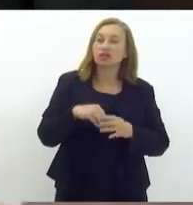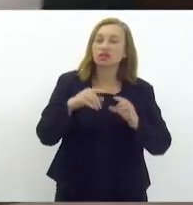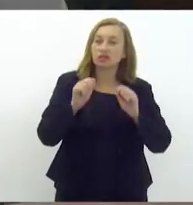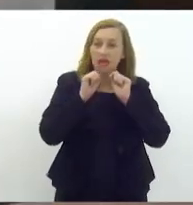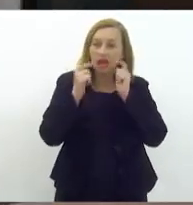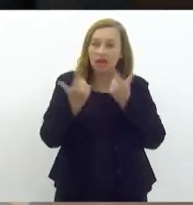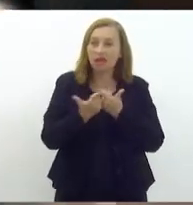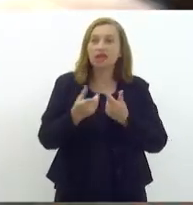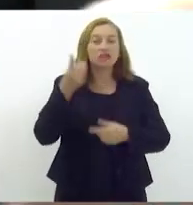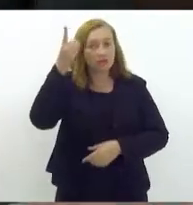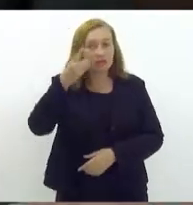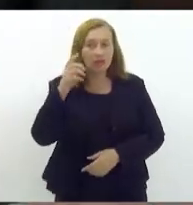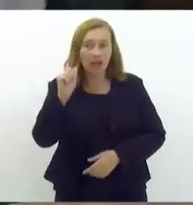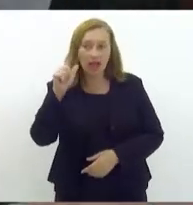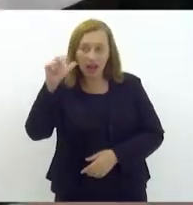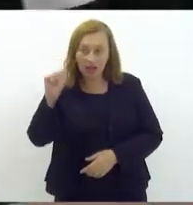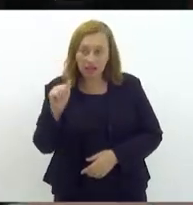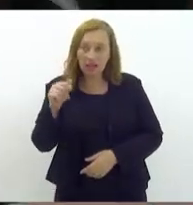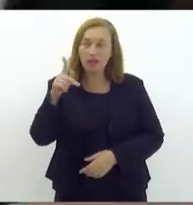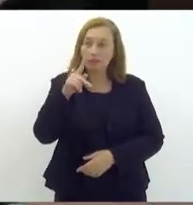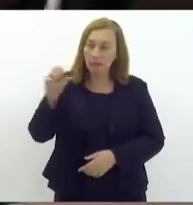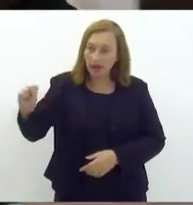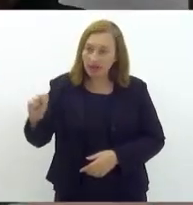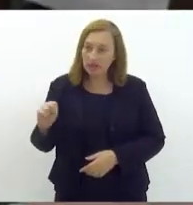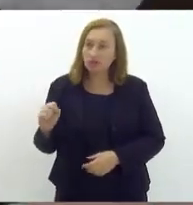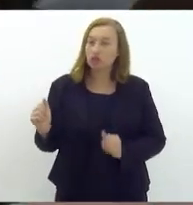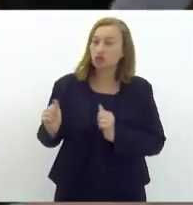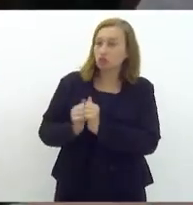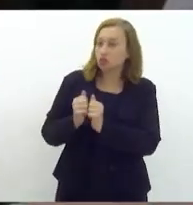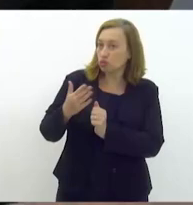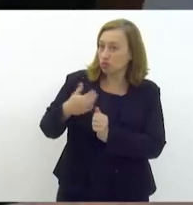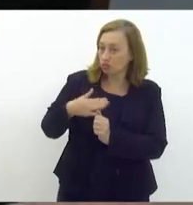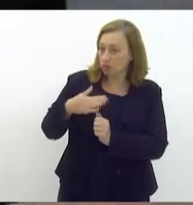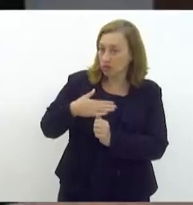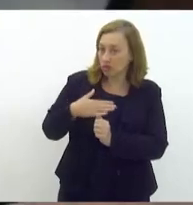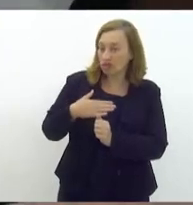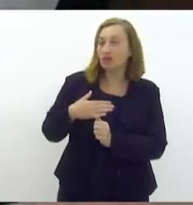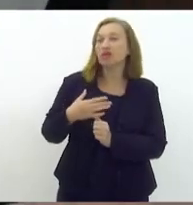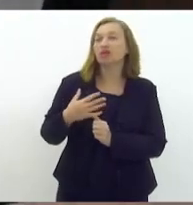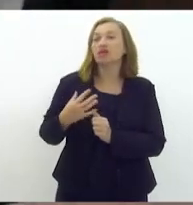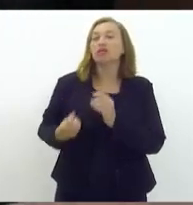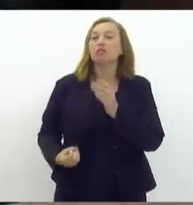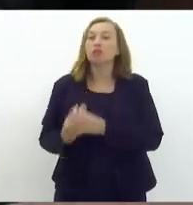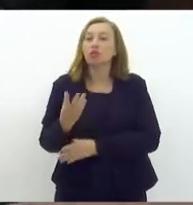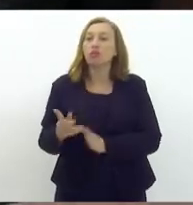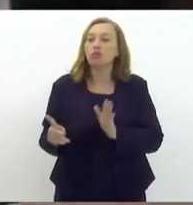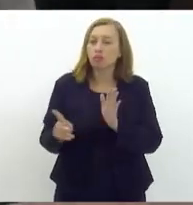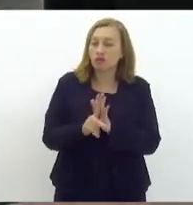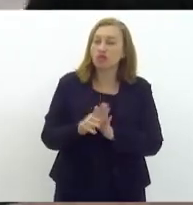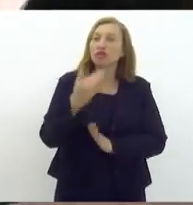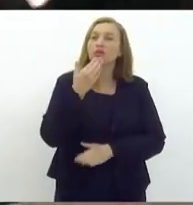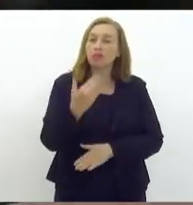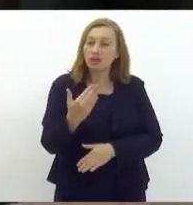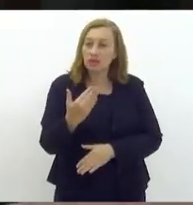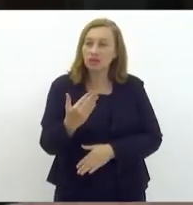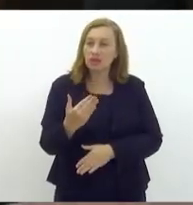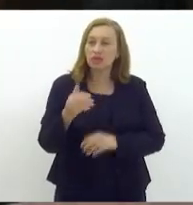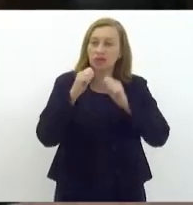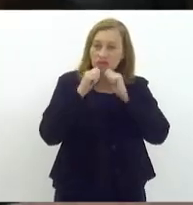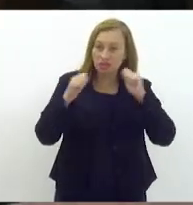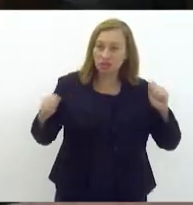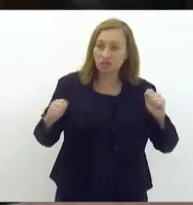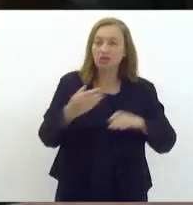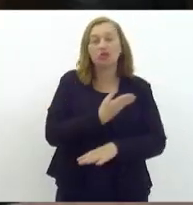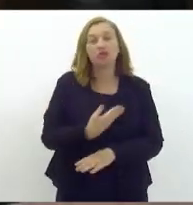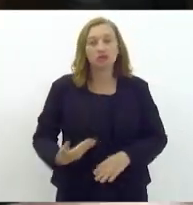saudar aqui a deputada Alana Passos, que comigo fez a autoria desse projeto, e pedindo aí que a assessoria do